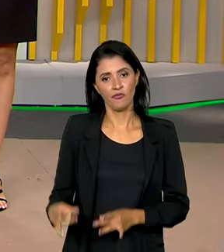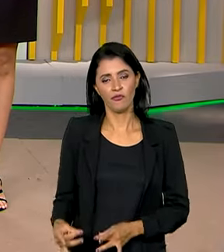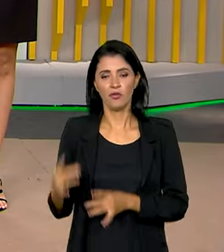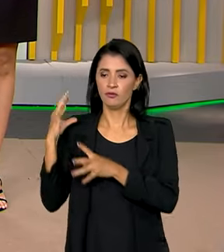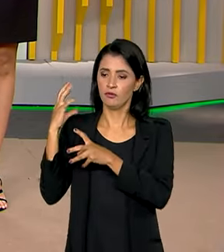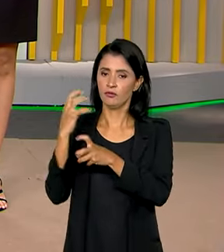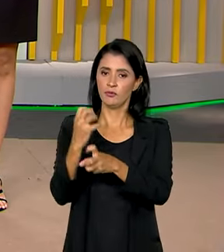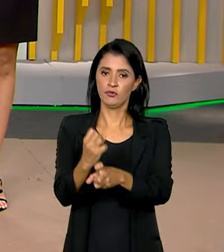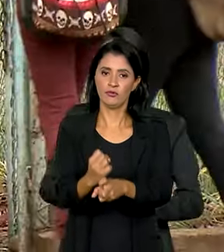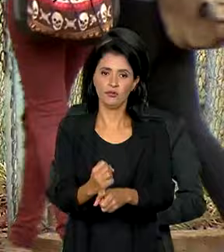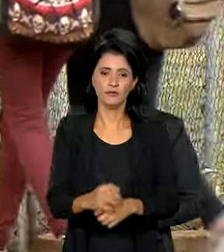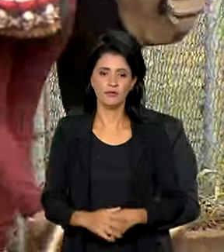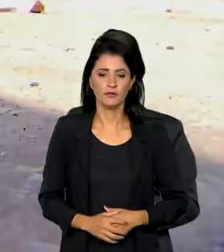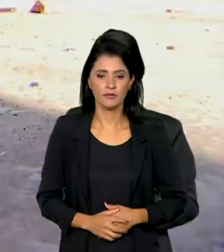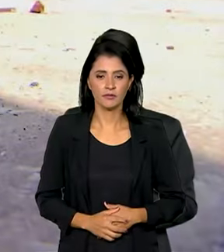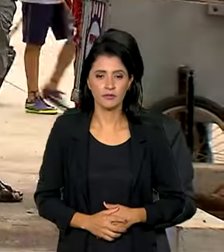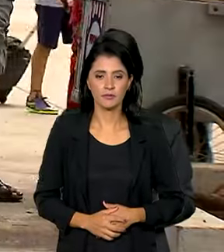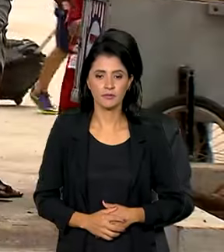retrospectiva.